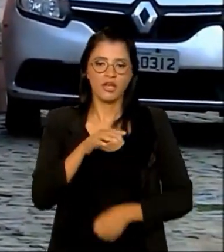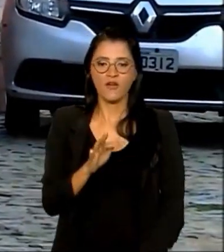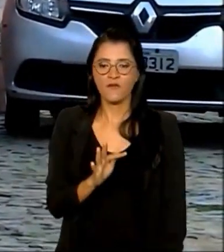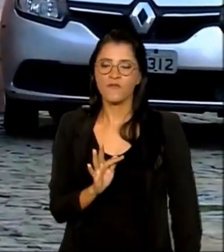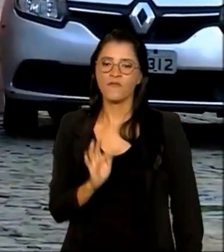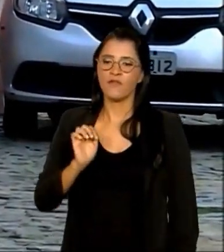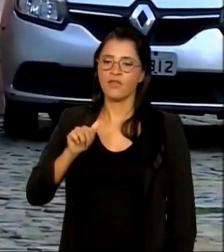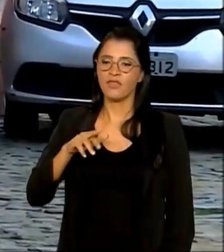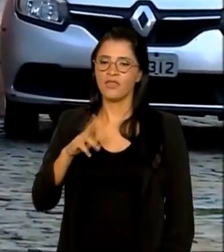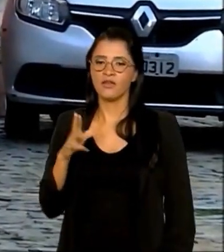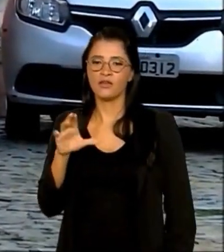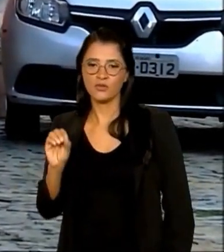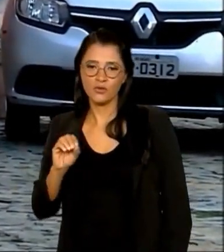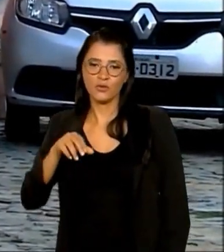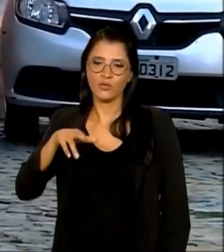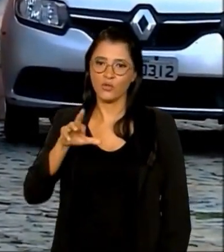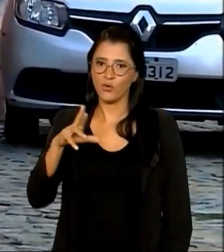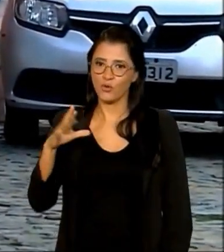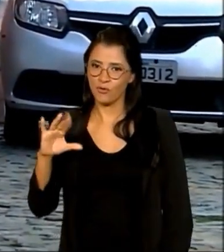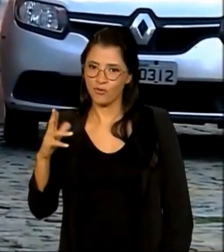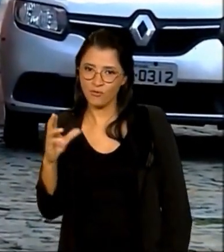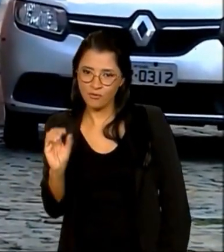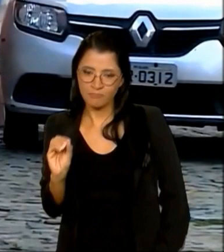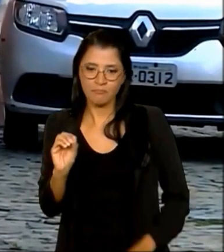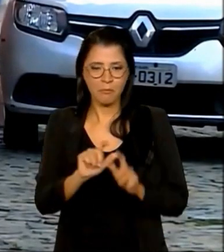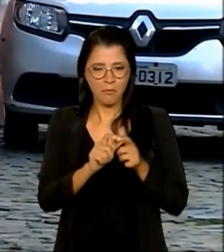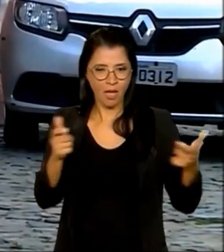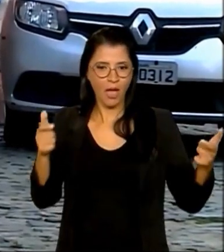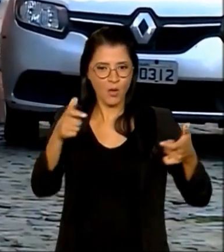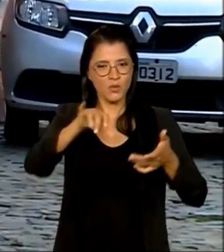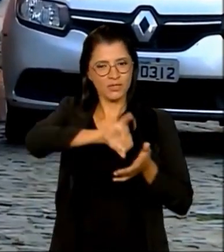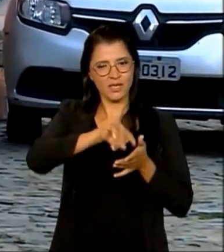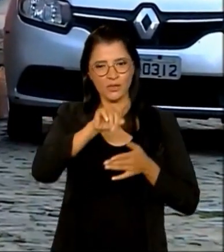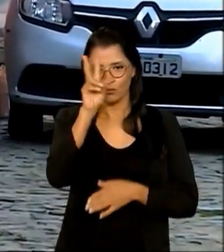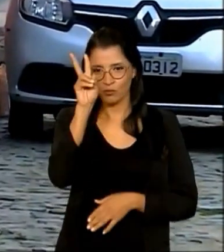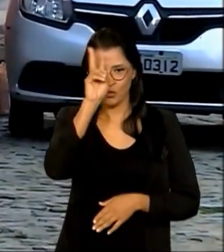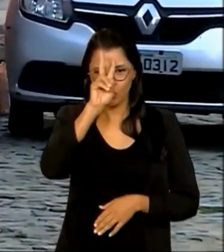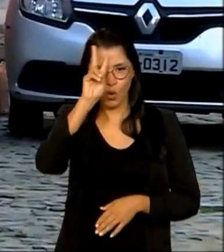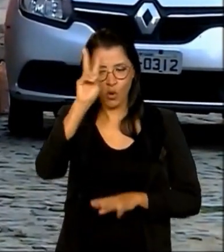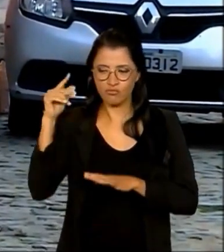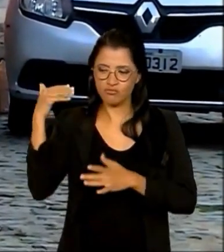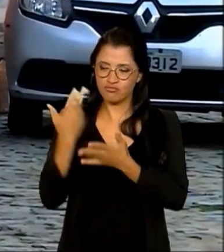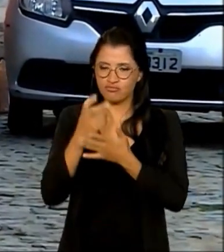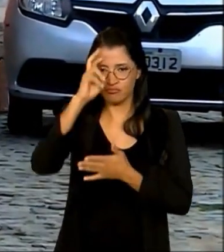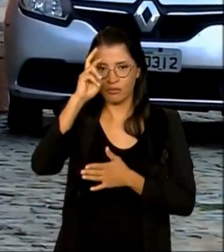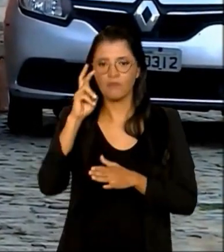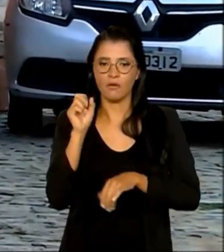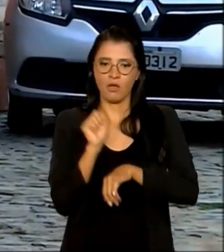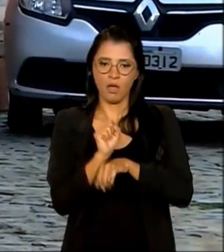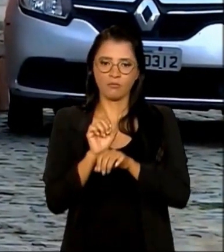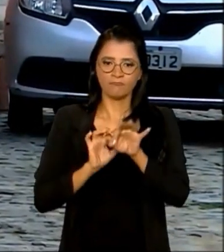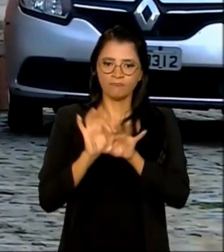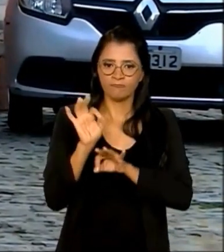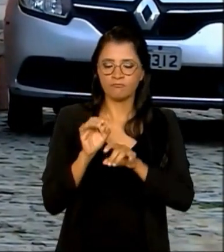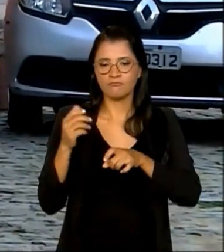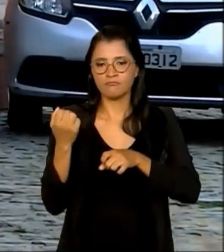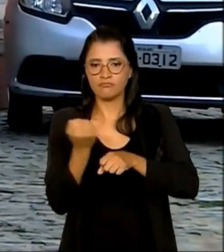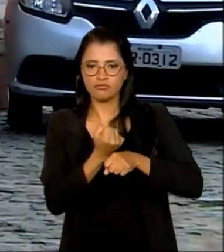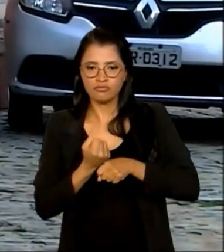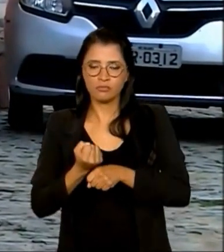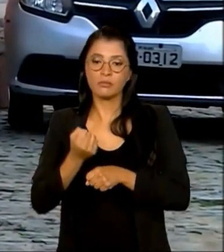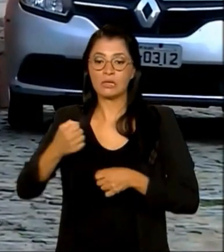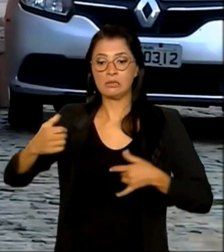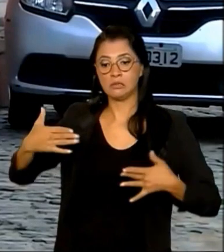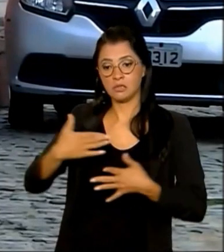de Noronha e Recife, boa parte do centro histórico aqui de Olinda vai passar por intervenções. A cidade